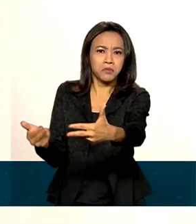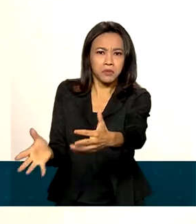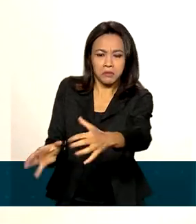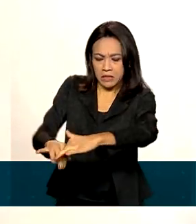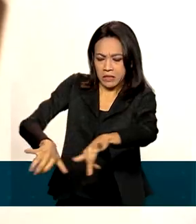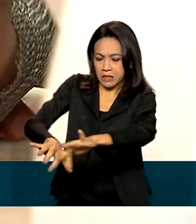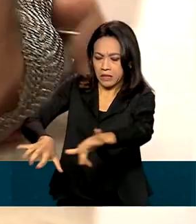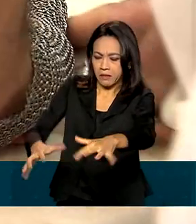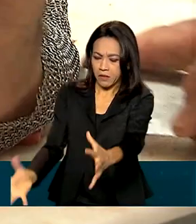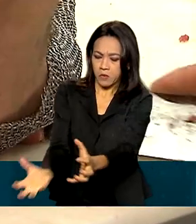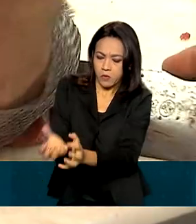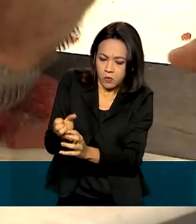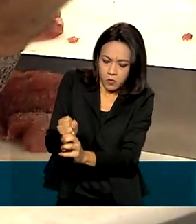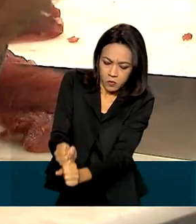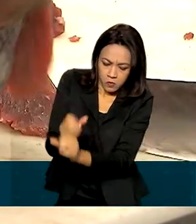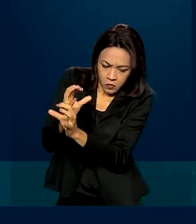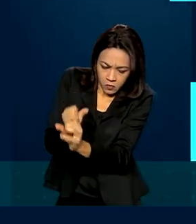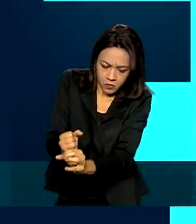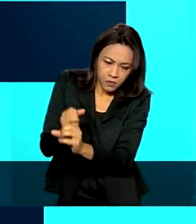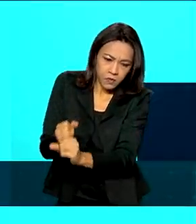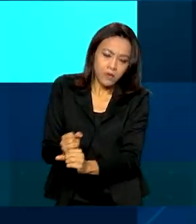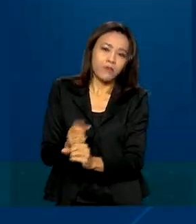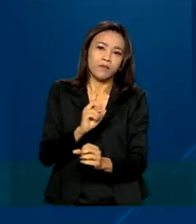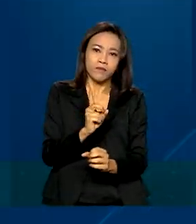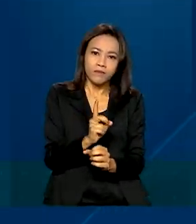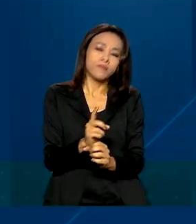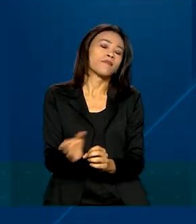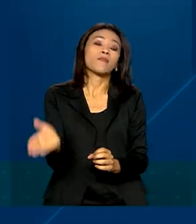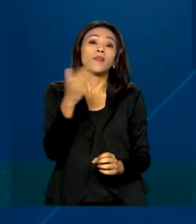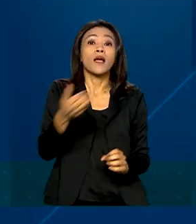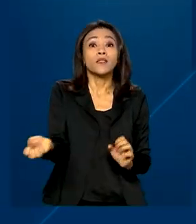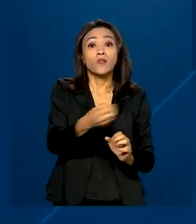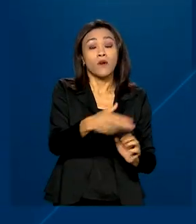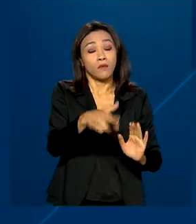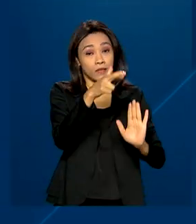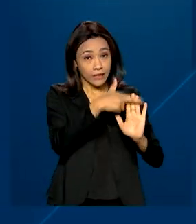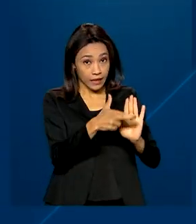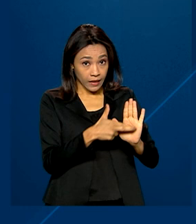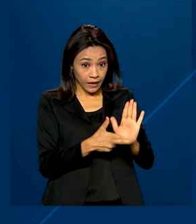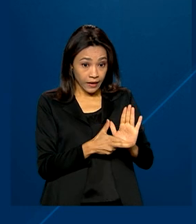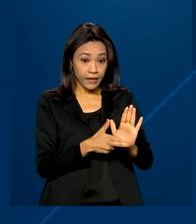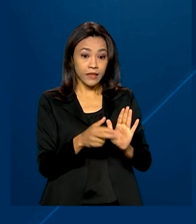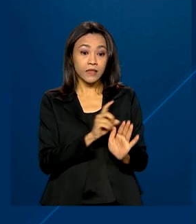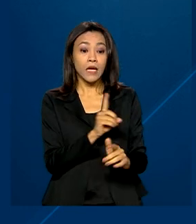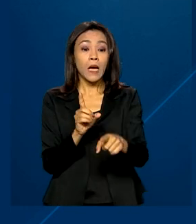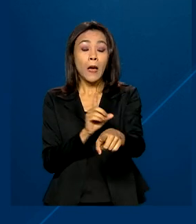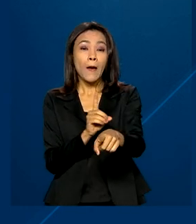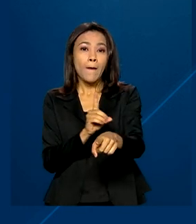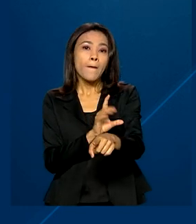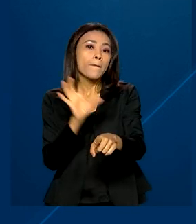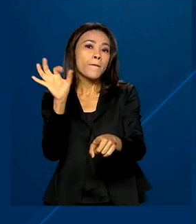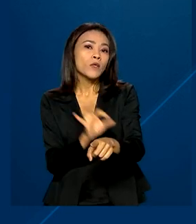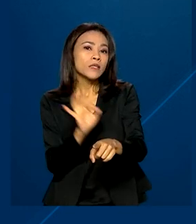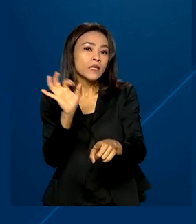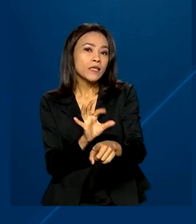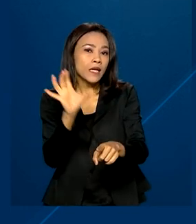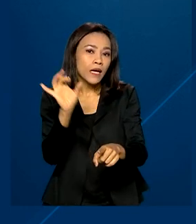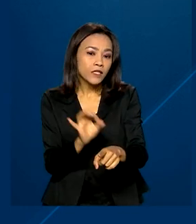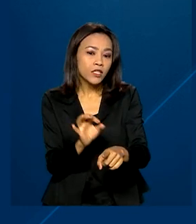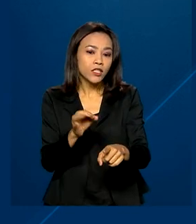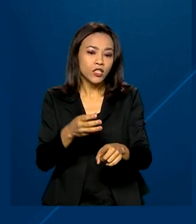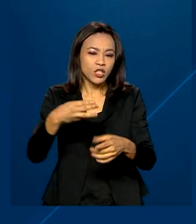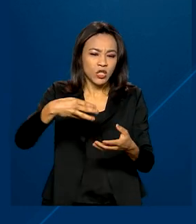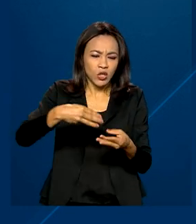separação mecânica dos ossos. Entre as novas regras, a porcentagem máxima de gordura do produto